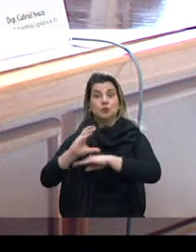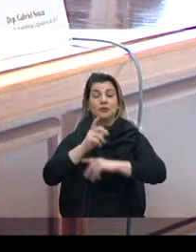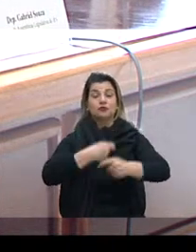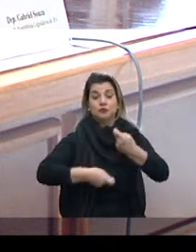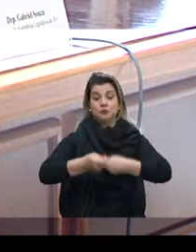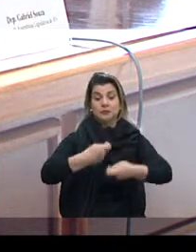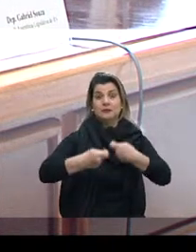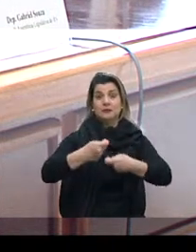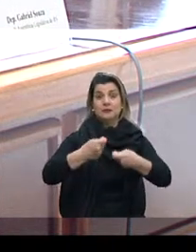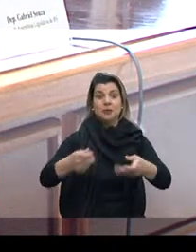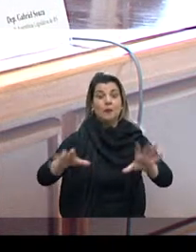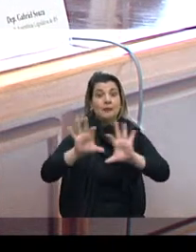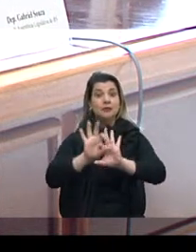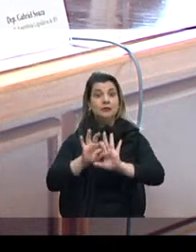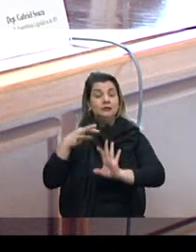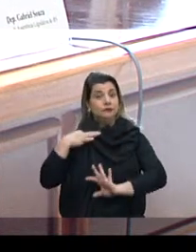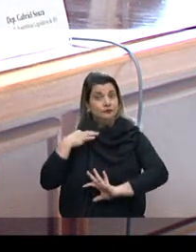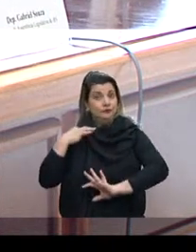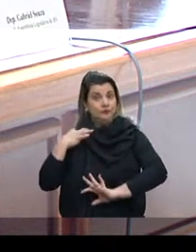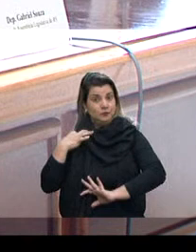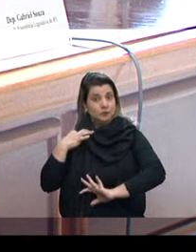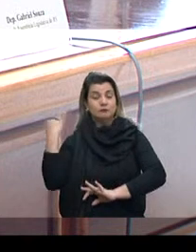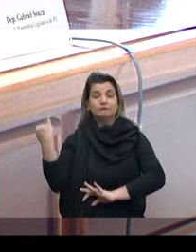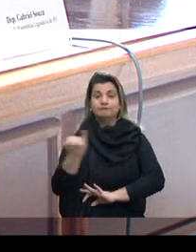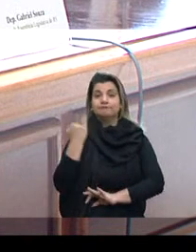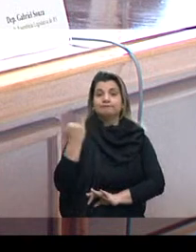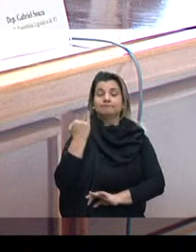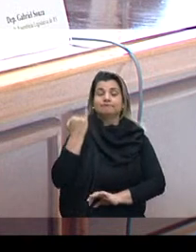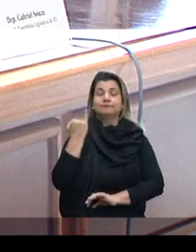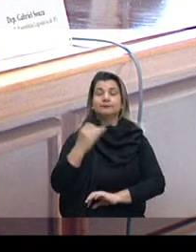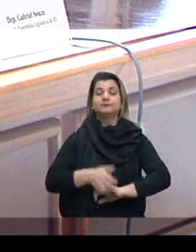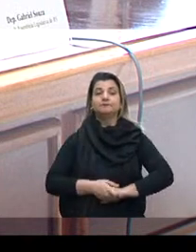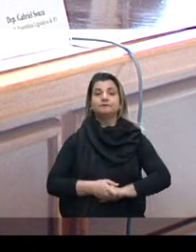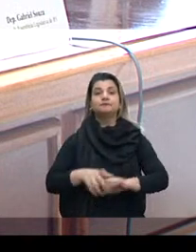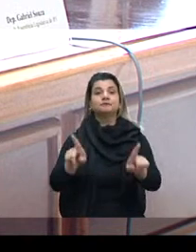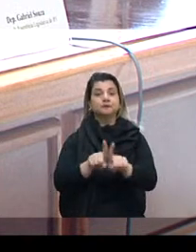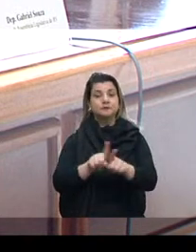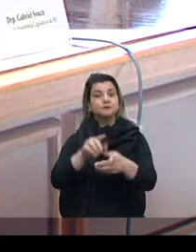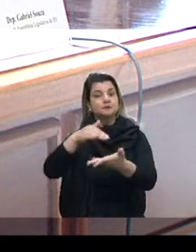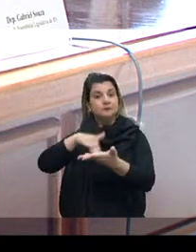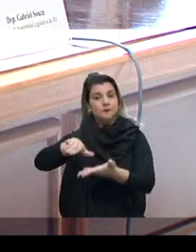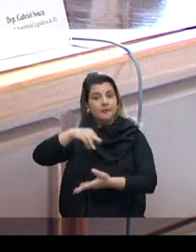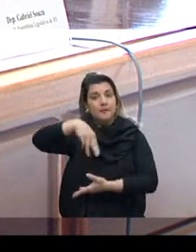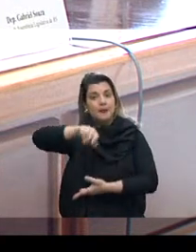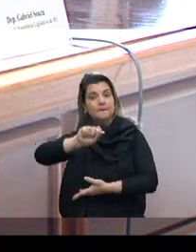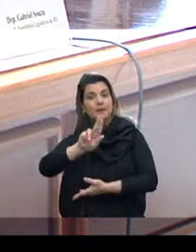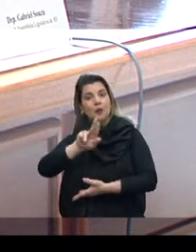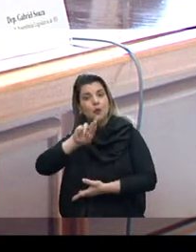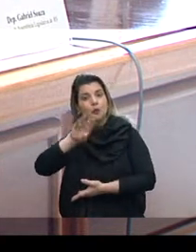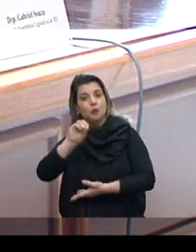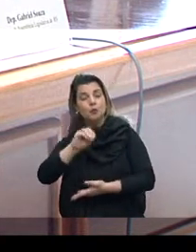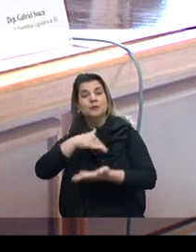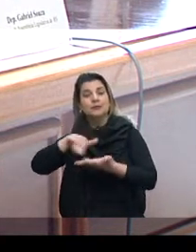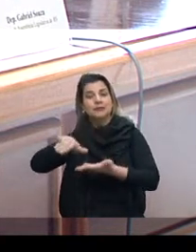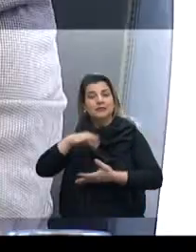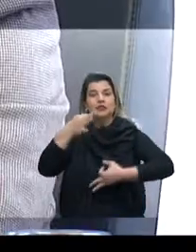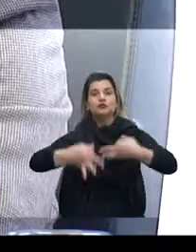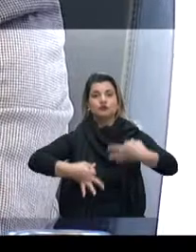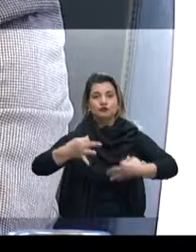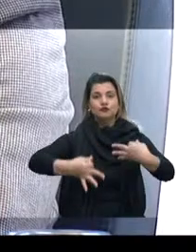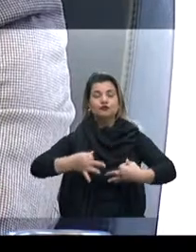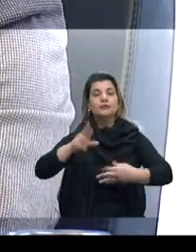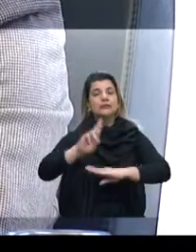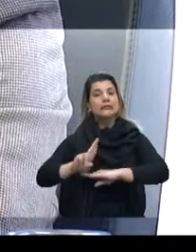Voluntários, uma importante organização não-governamental social do Rio Grande do Sul. E também o secretário Mauro Rauch, secretário de Justiça, que neste ato